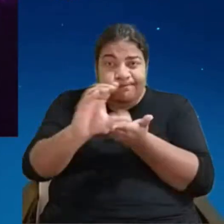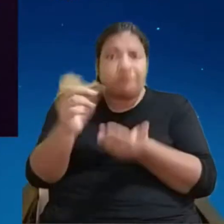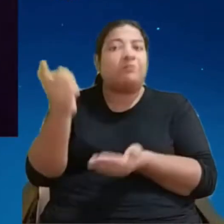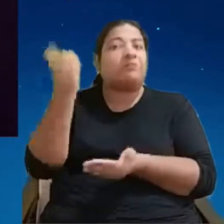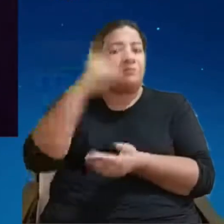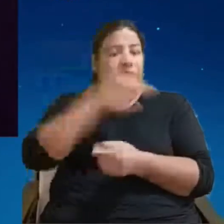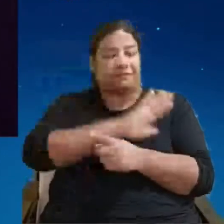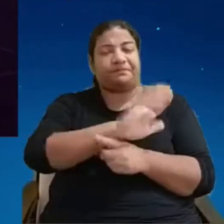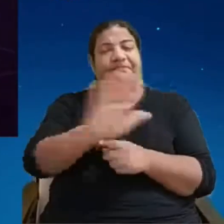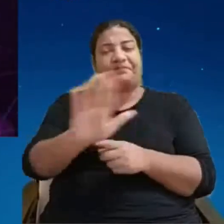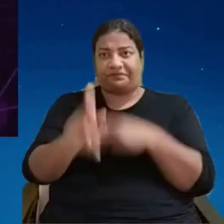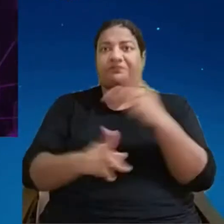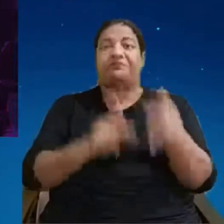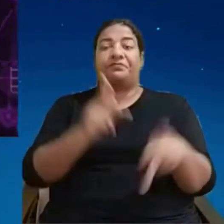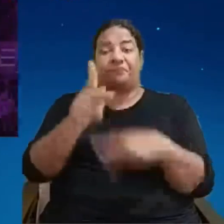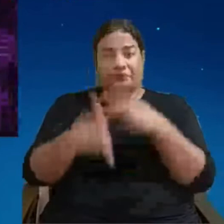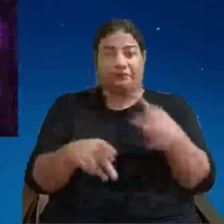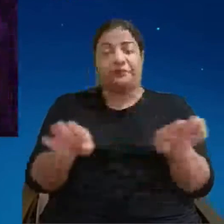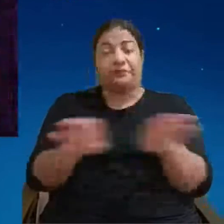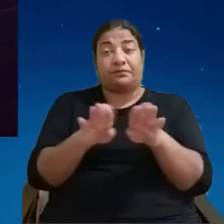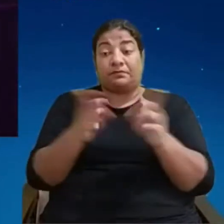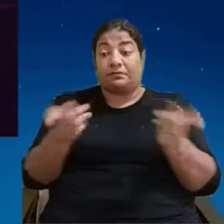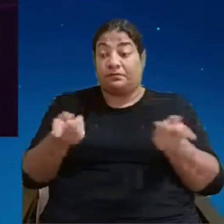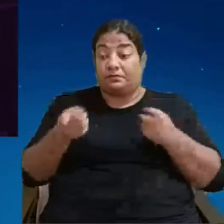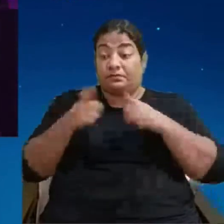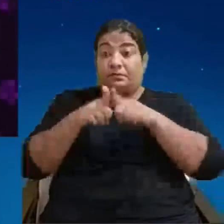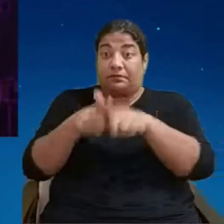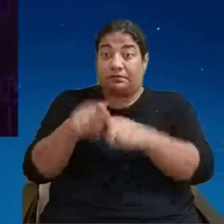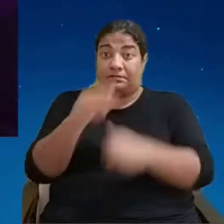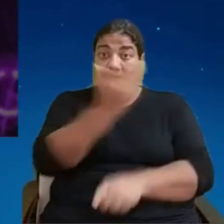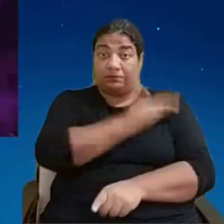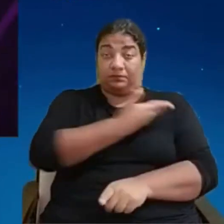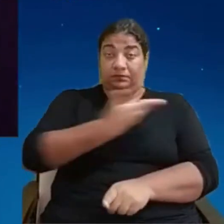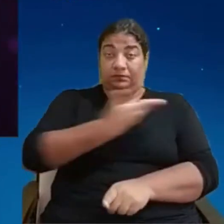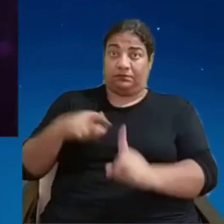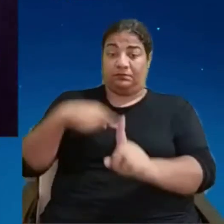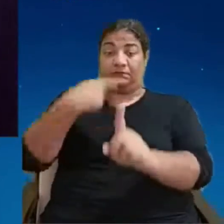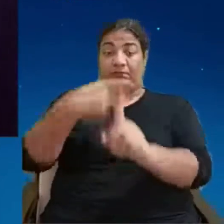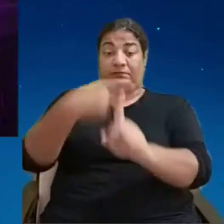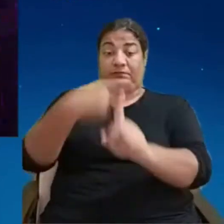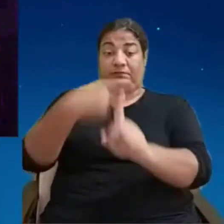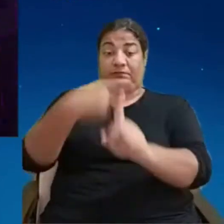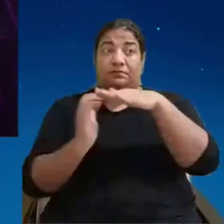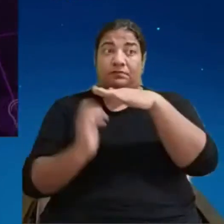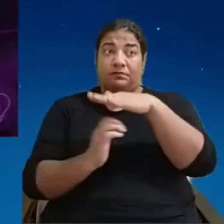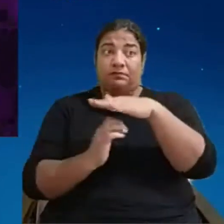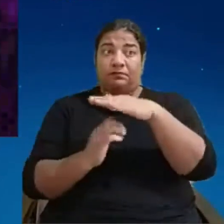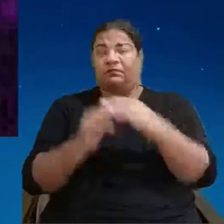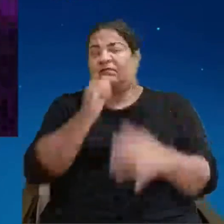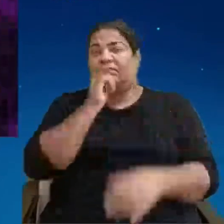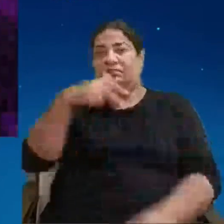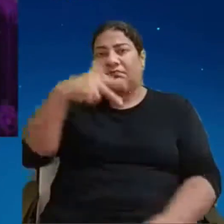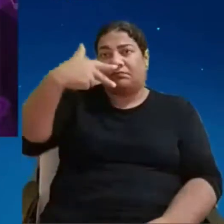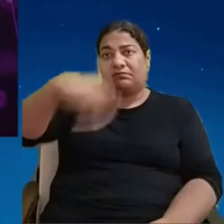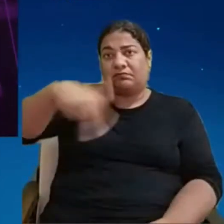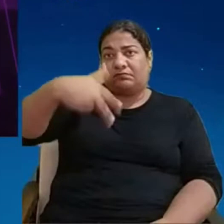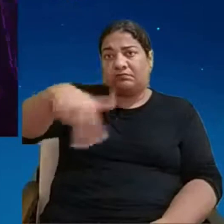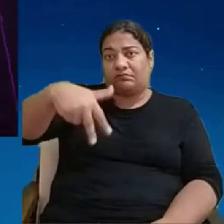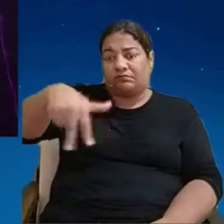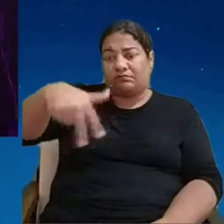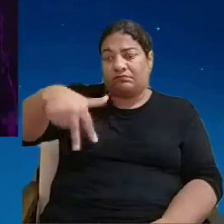parceria, iniciativa pública e privada, por exemplo, uma Vivo, uns fornecedores de tecnologia,